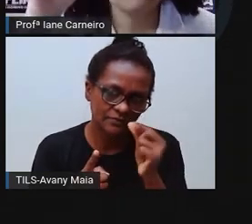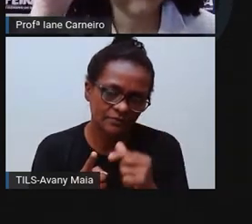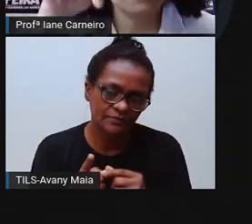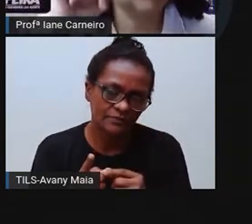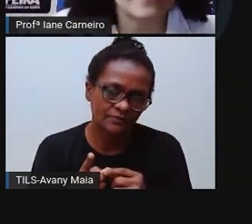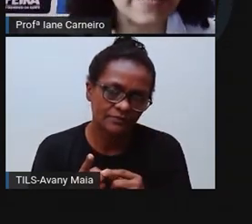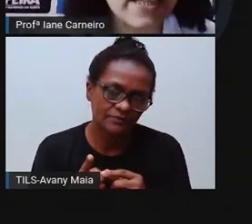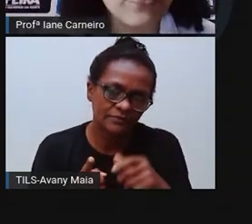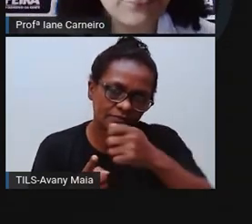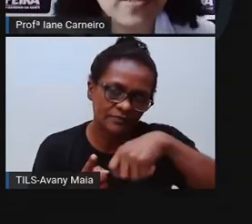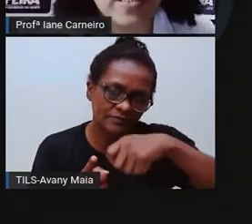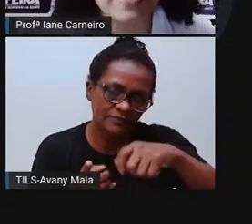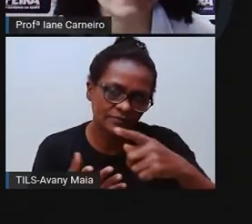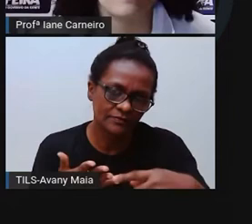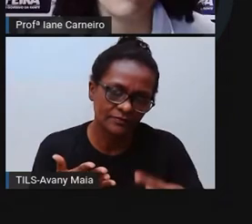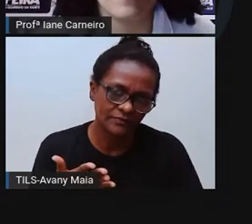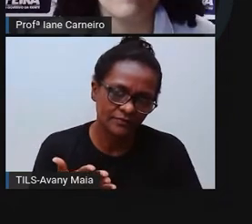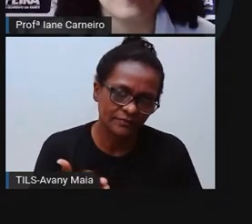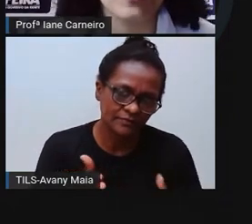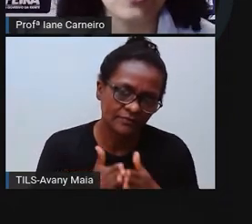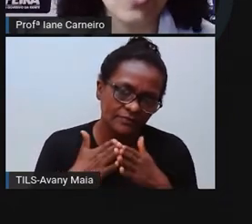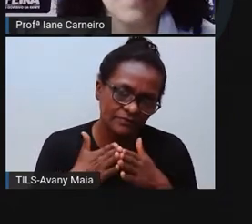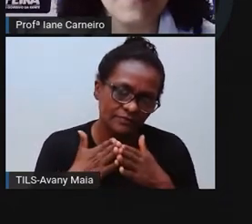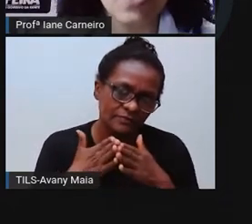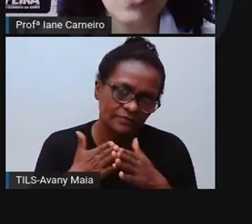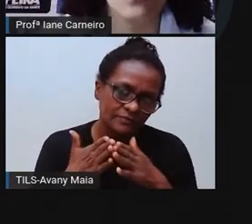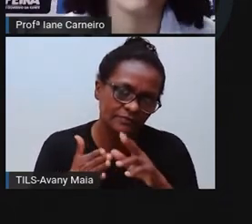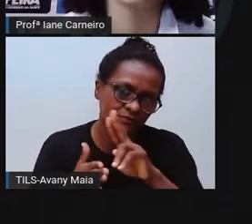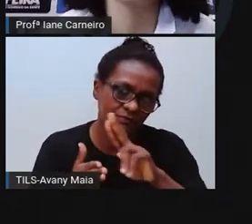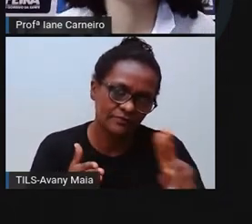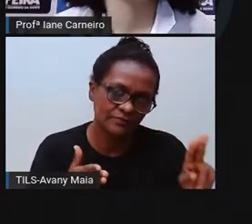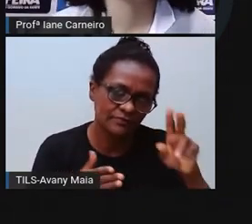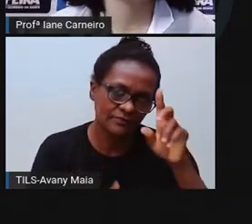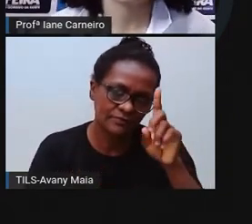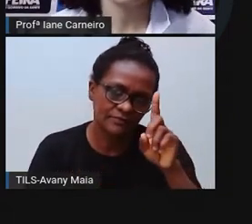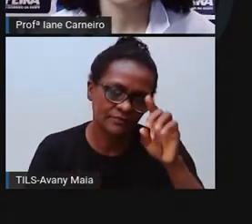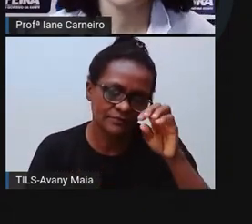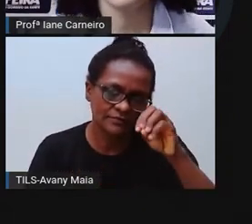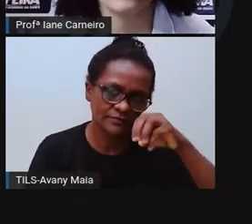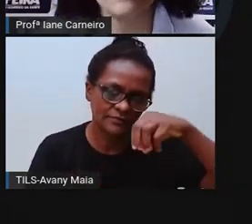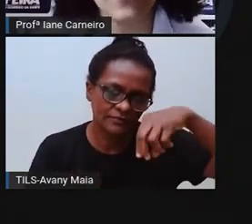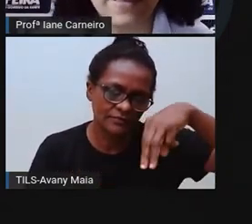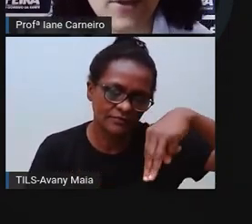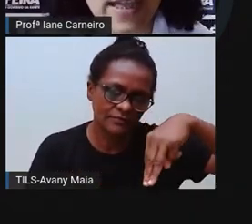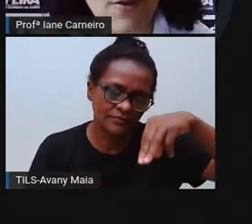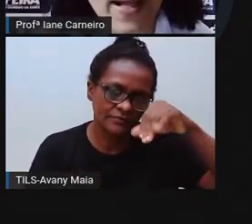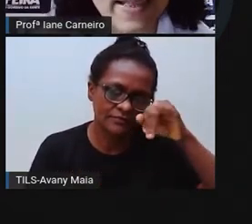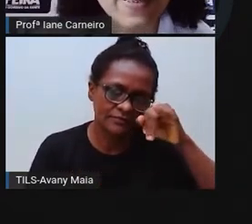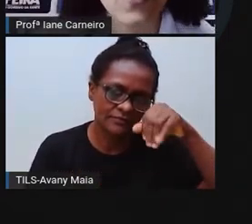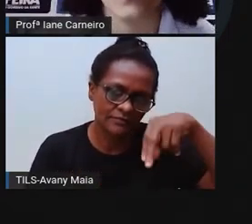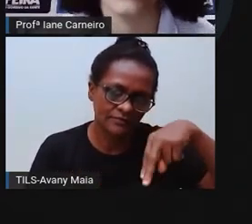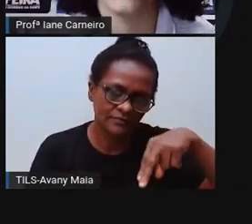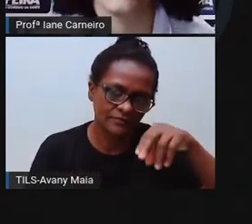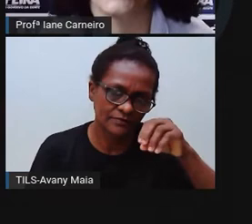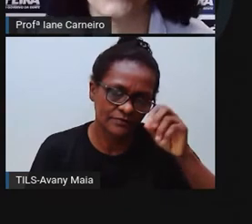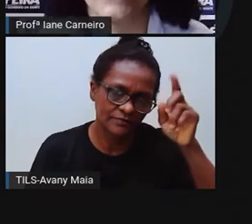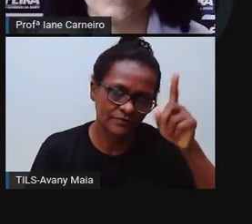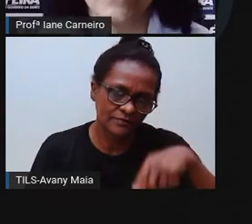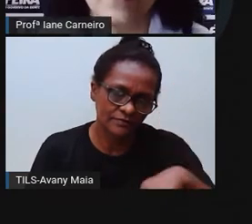Escrevam aí no caderninho de vocês a palavra Dominó. Escrevam aí que a Pró tá aguardando.